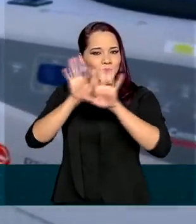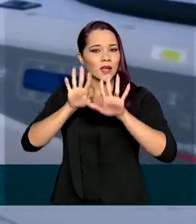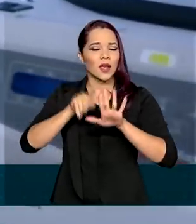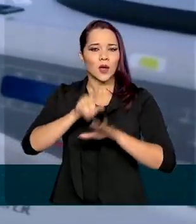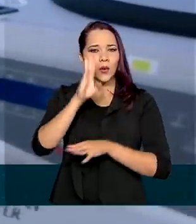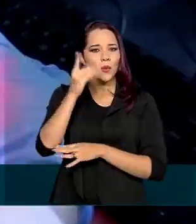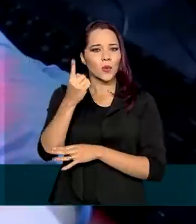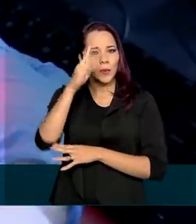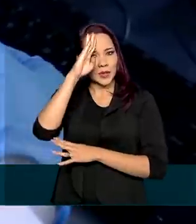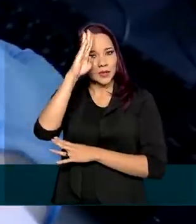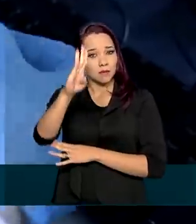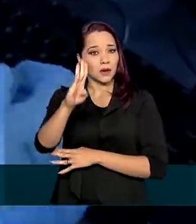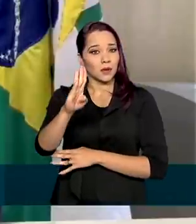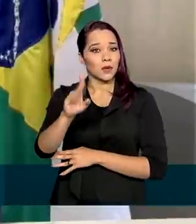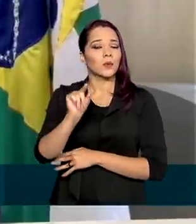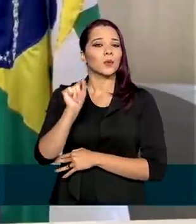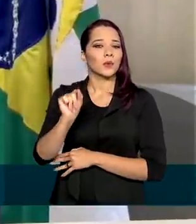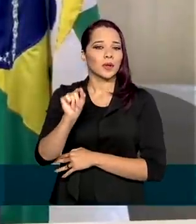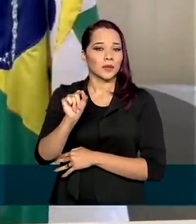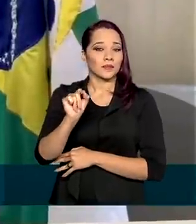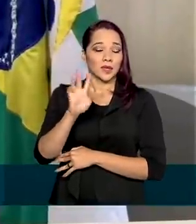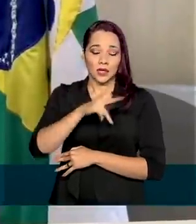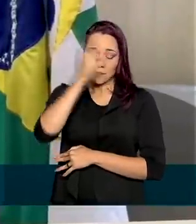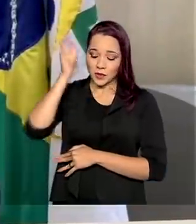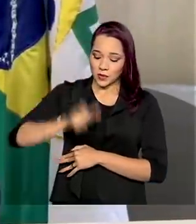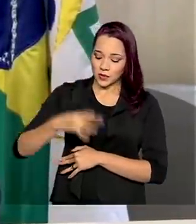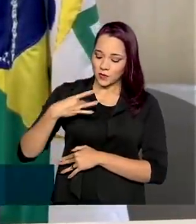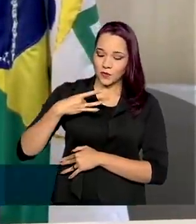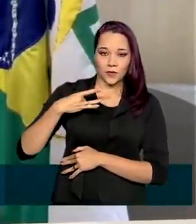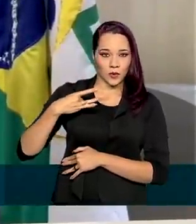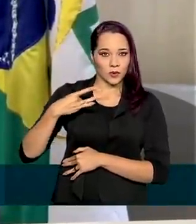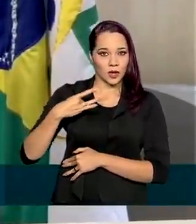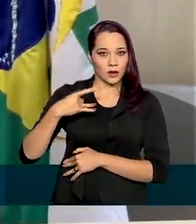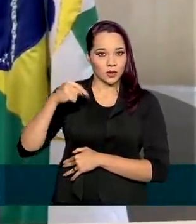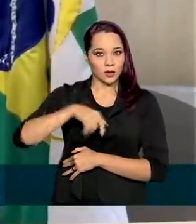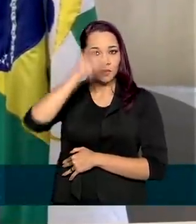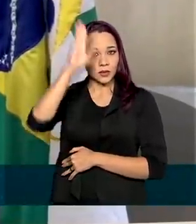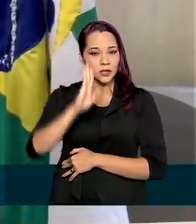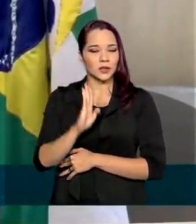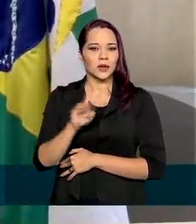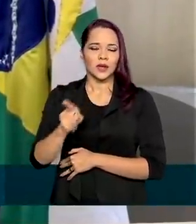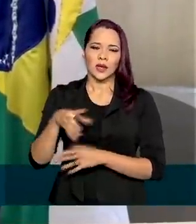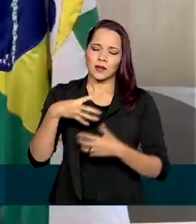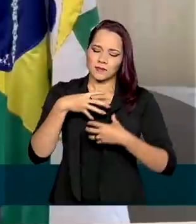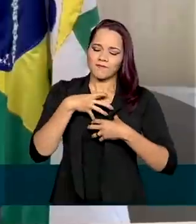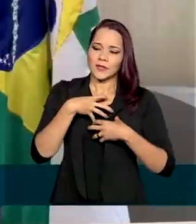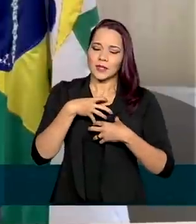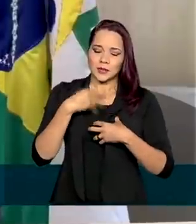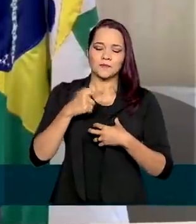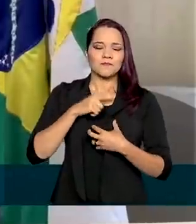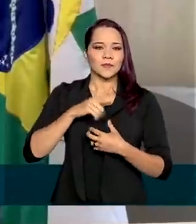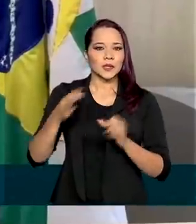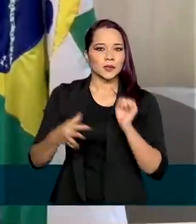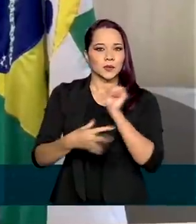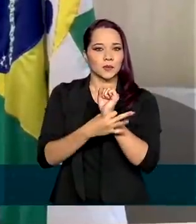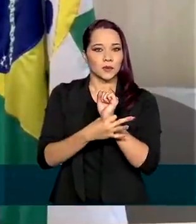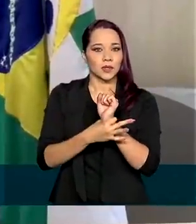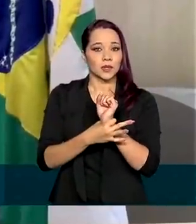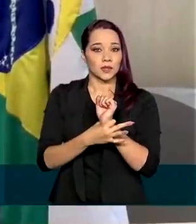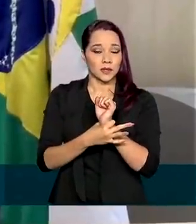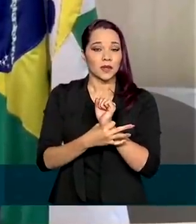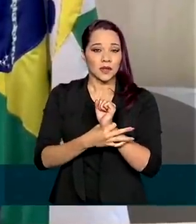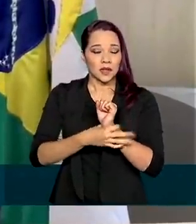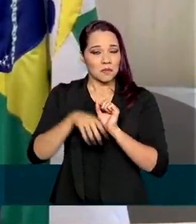fatores que fazem com que os voluntários testadores no Brasil sintam-se seguros e possamos